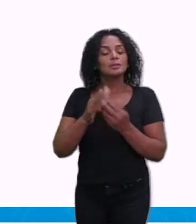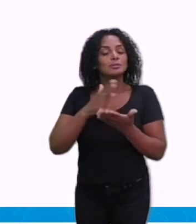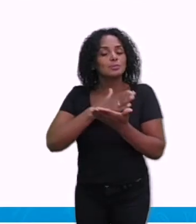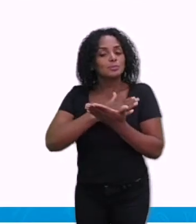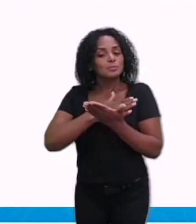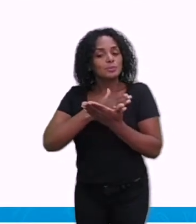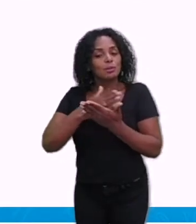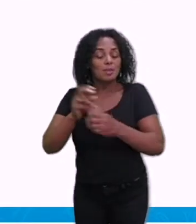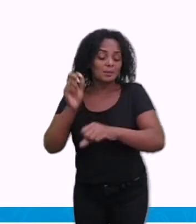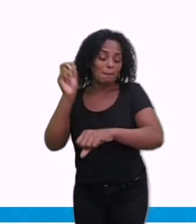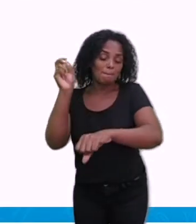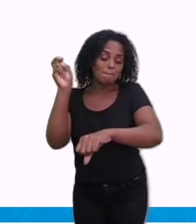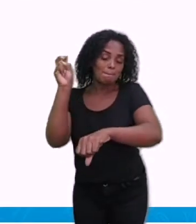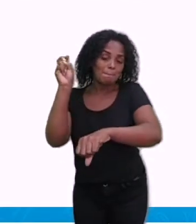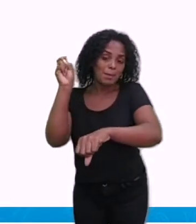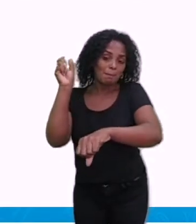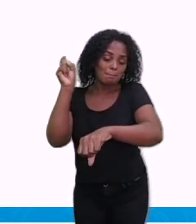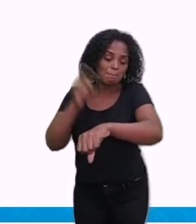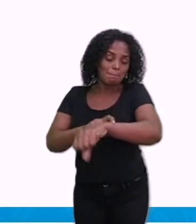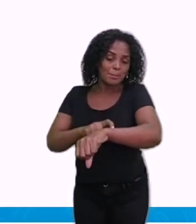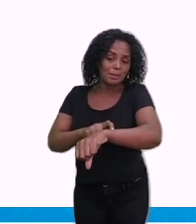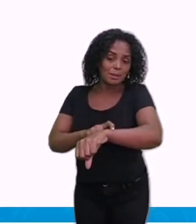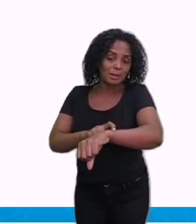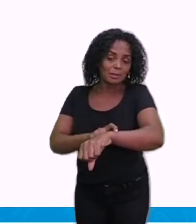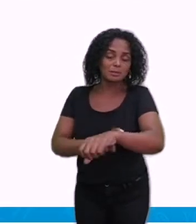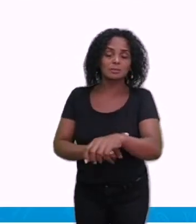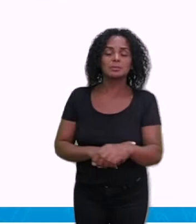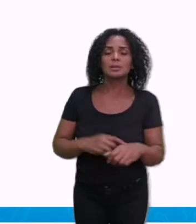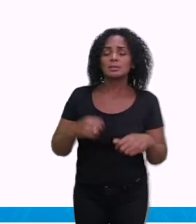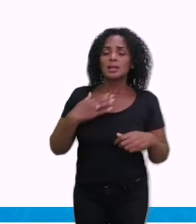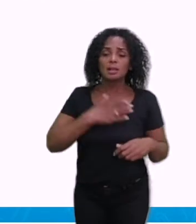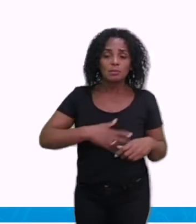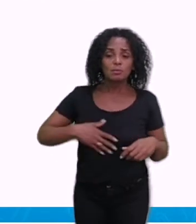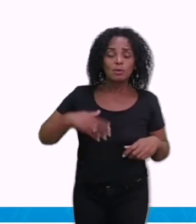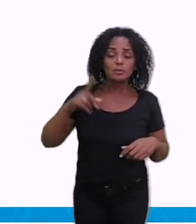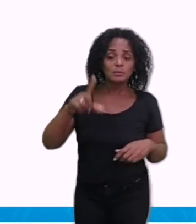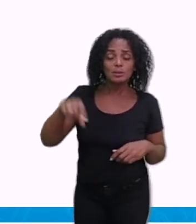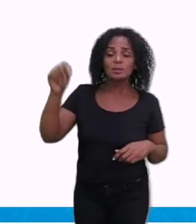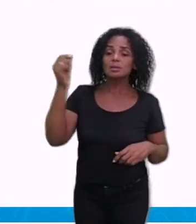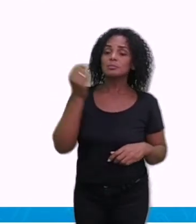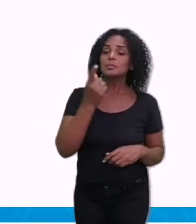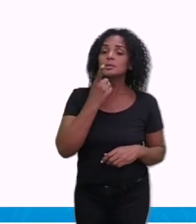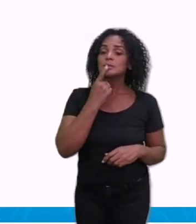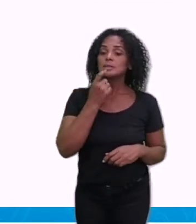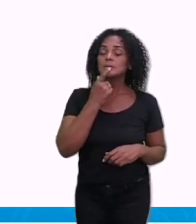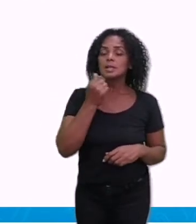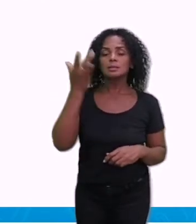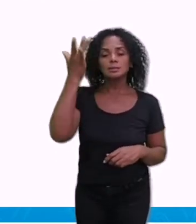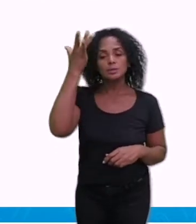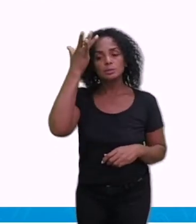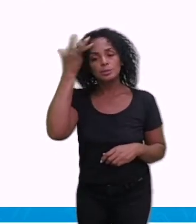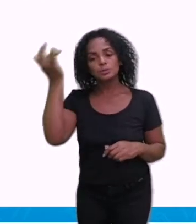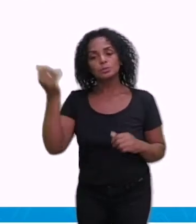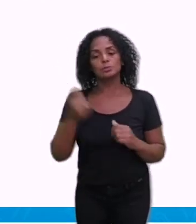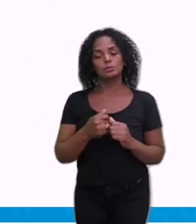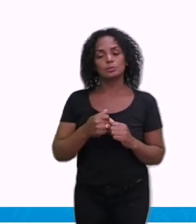prefere o sangue humano, tá? E somente em um